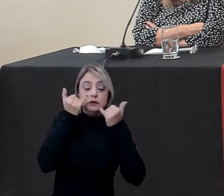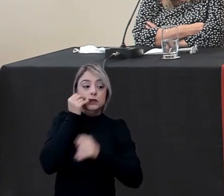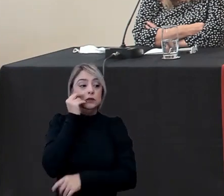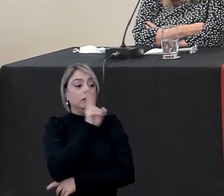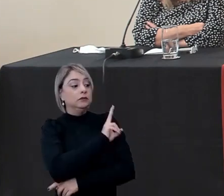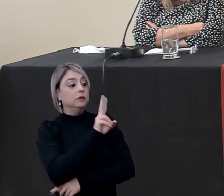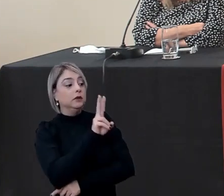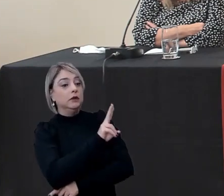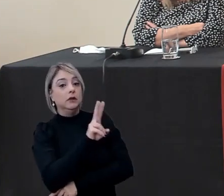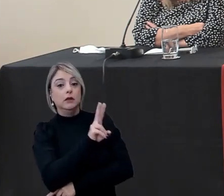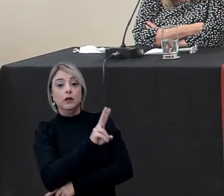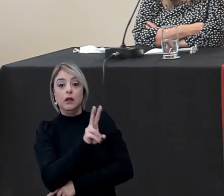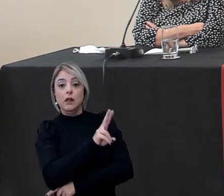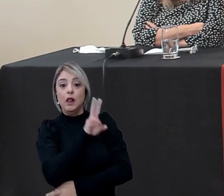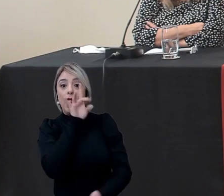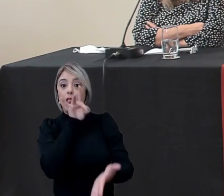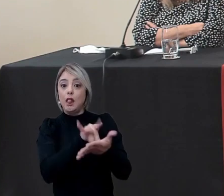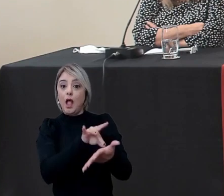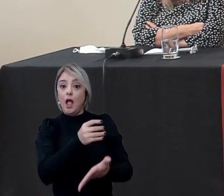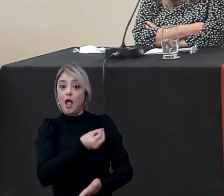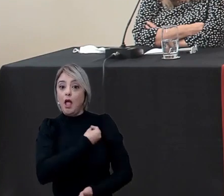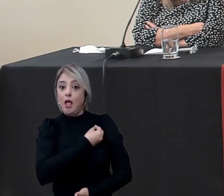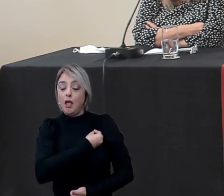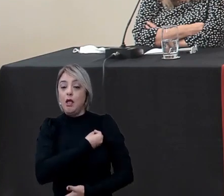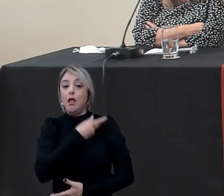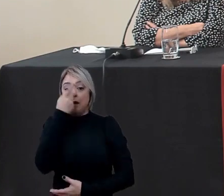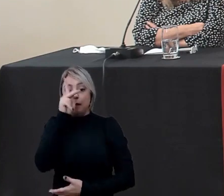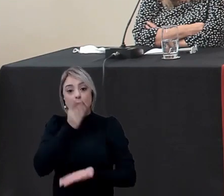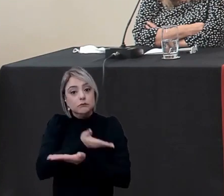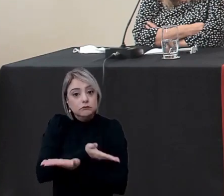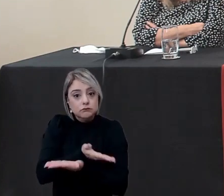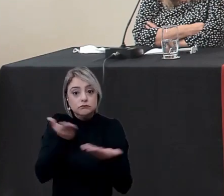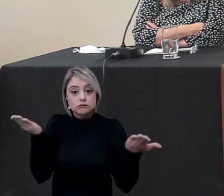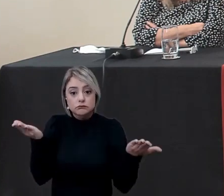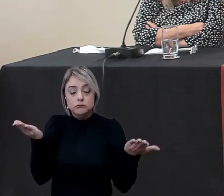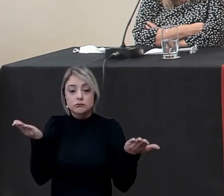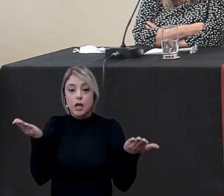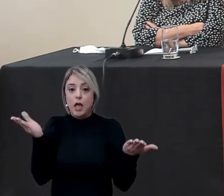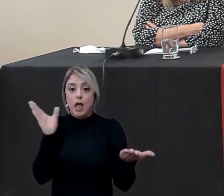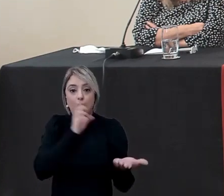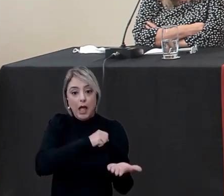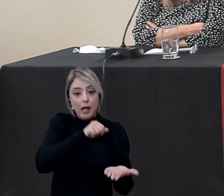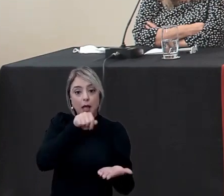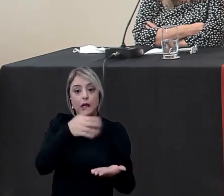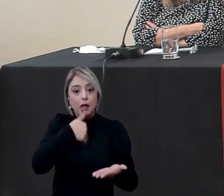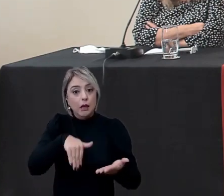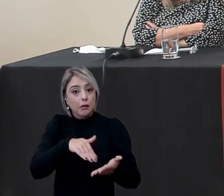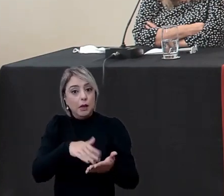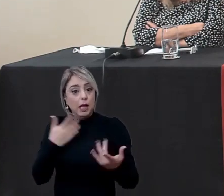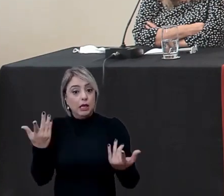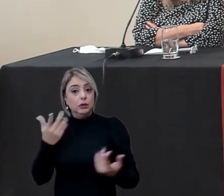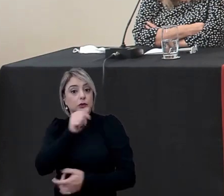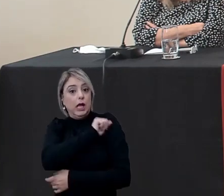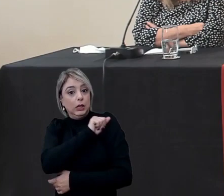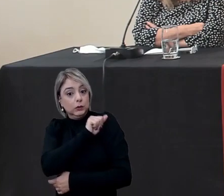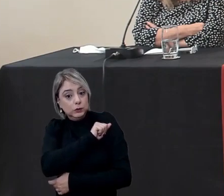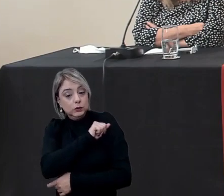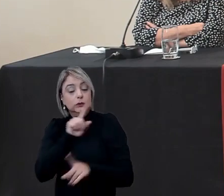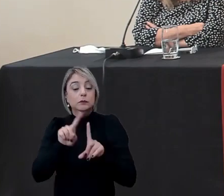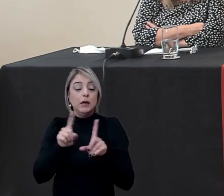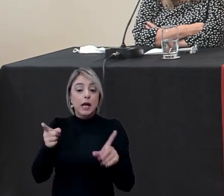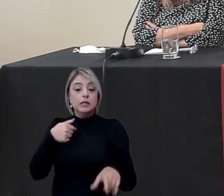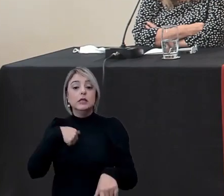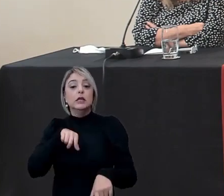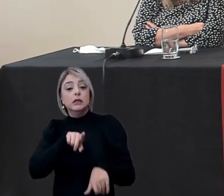vigilância em tempo real para disponibilizar logo não só para todos os nossos residentes como